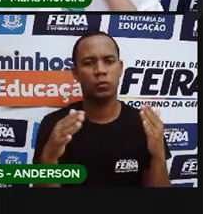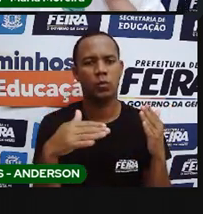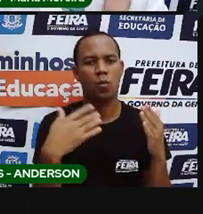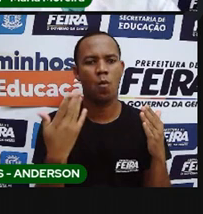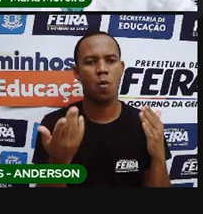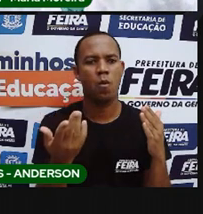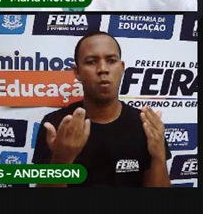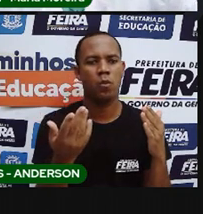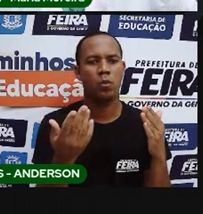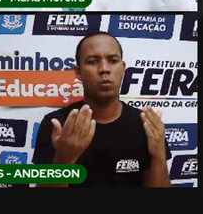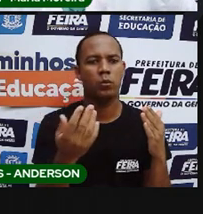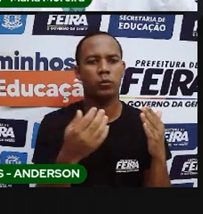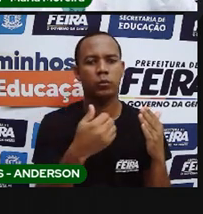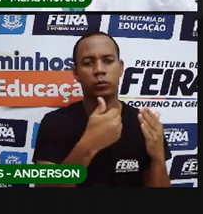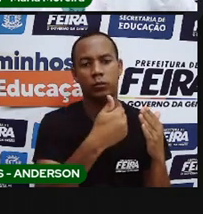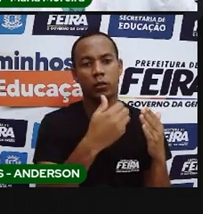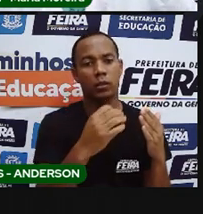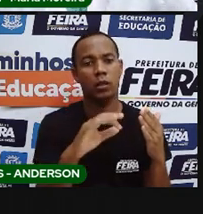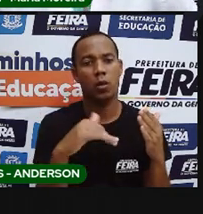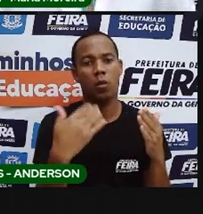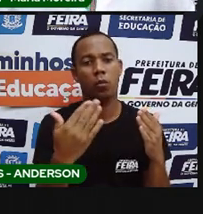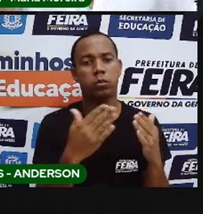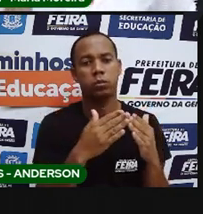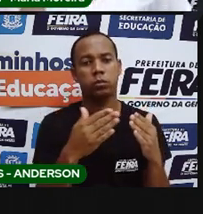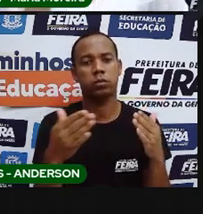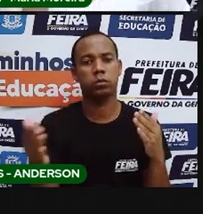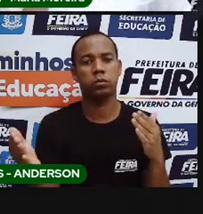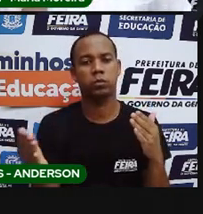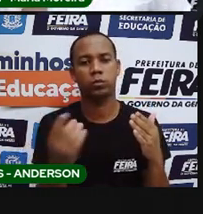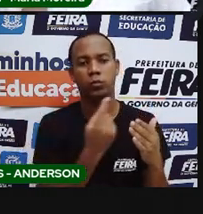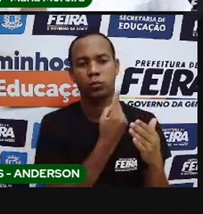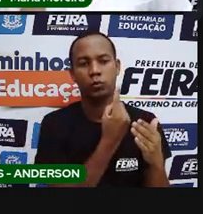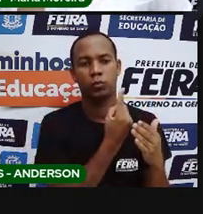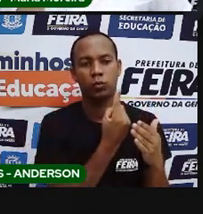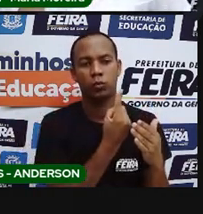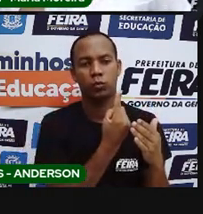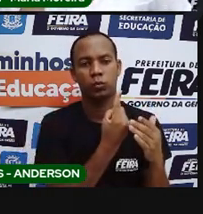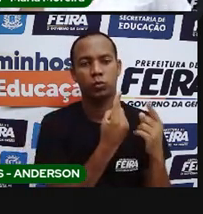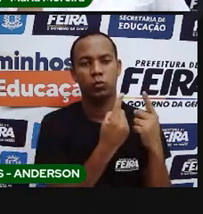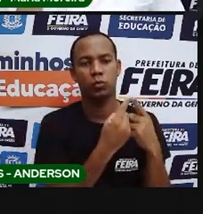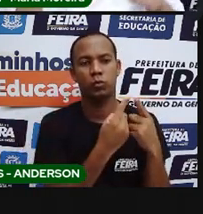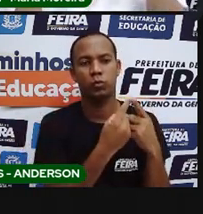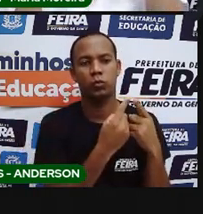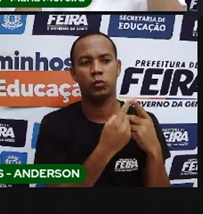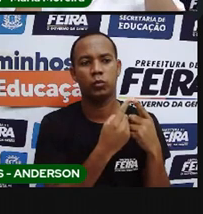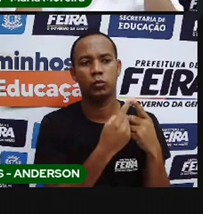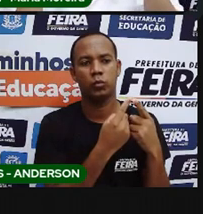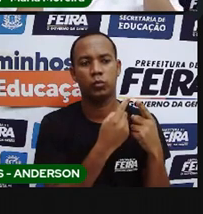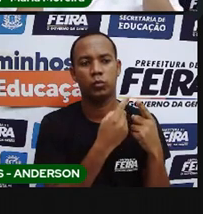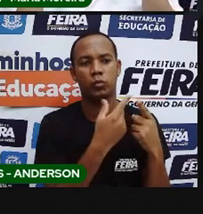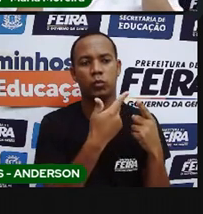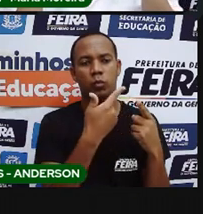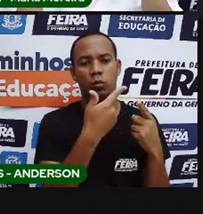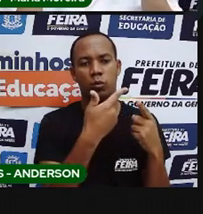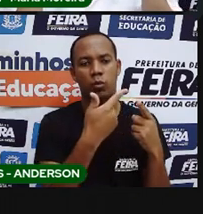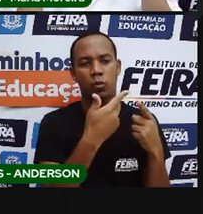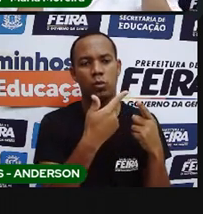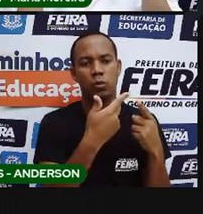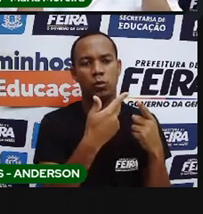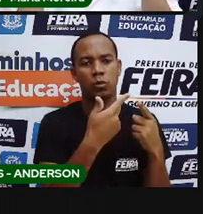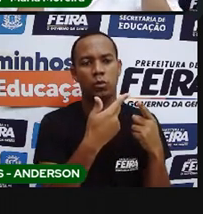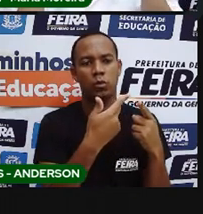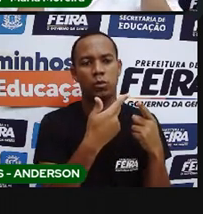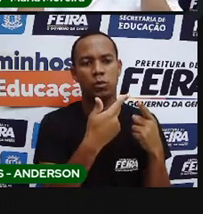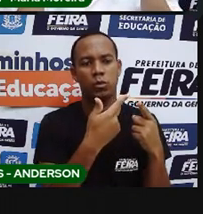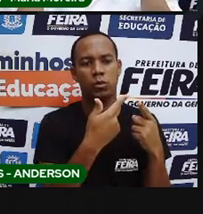chavezinha que eu tenho aqui? Pronto. 1, para o 3, 2, pronto.